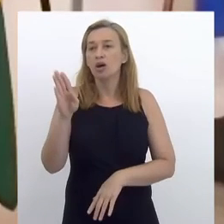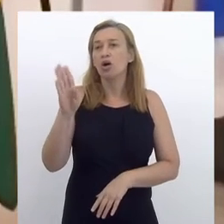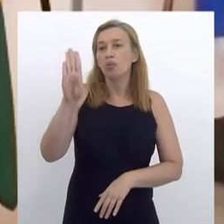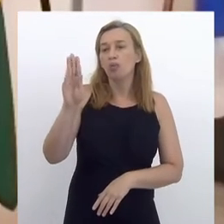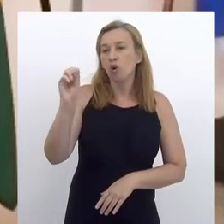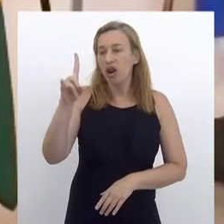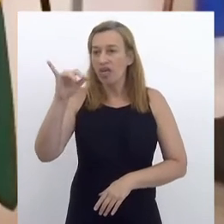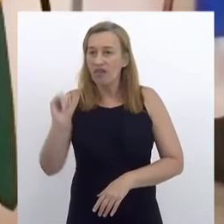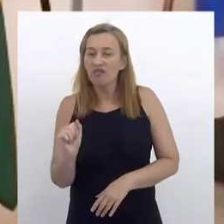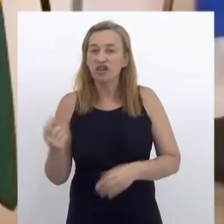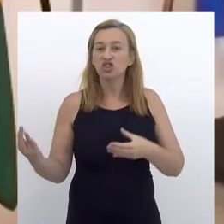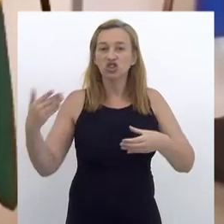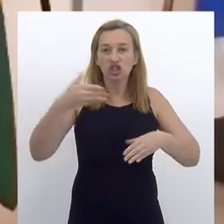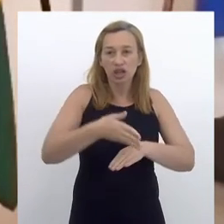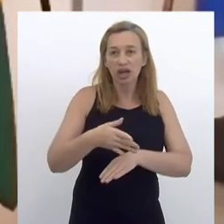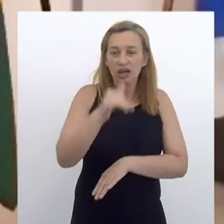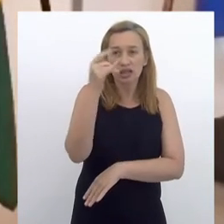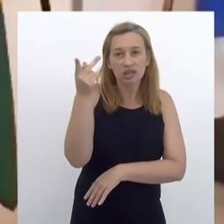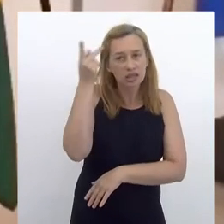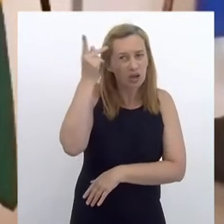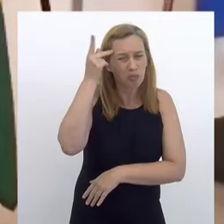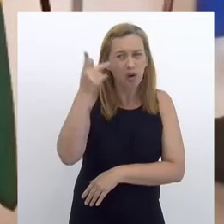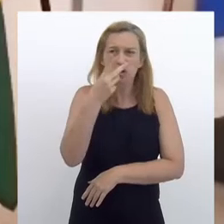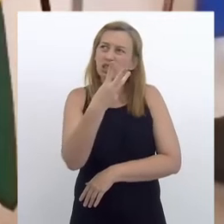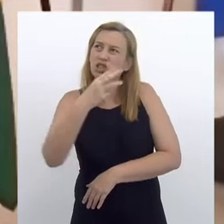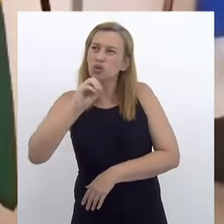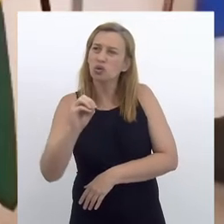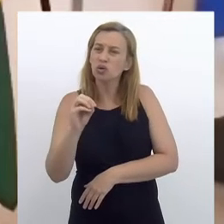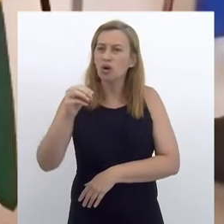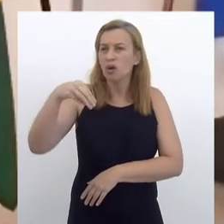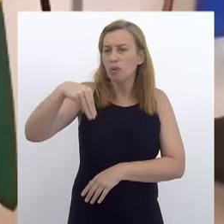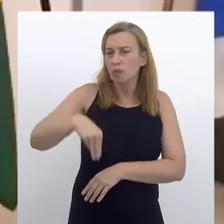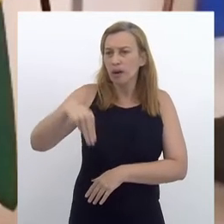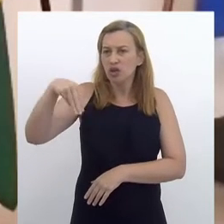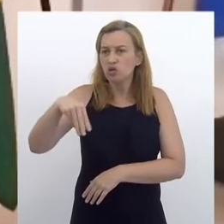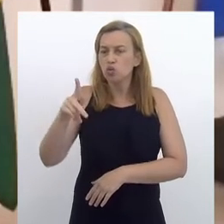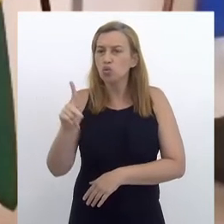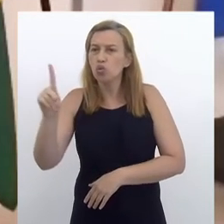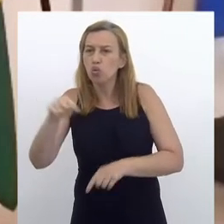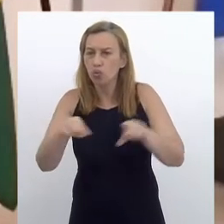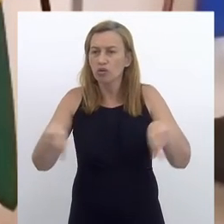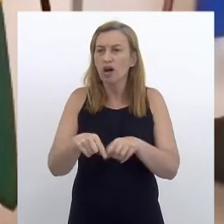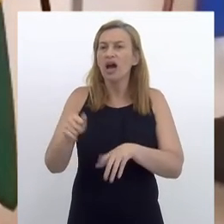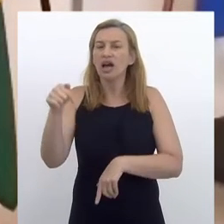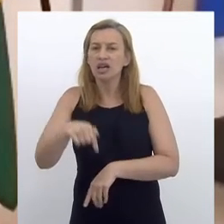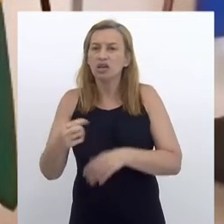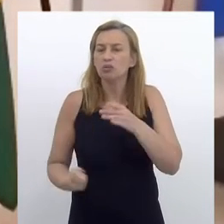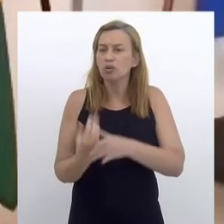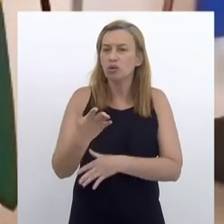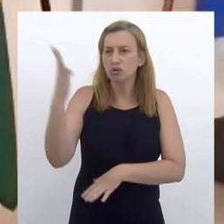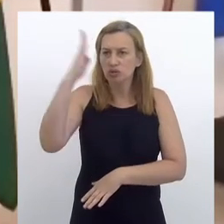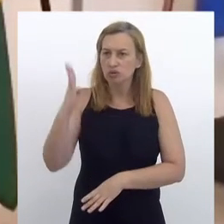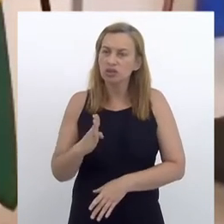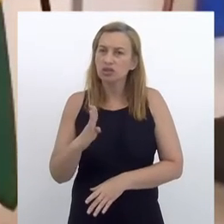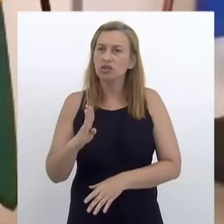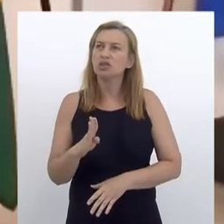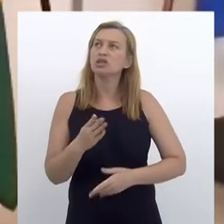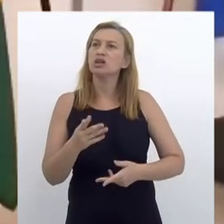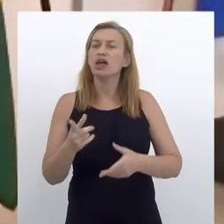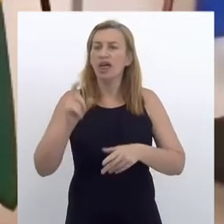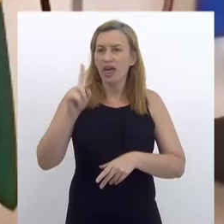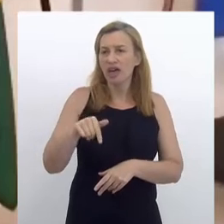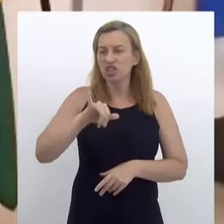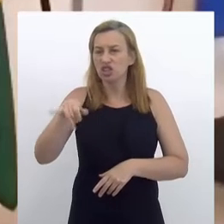subsidiado, para trazer gás para São Paulo. Era cerca de 38 milhões de metros cúbicos. Muito do gás aqui produzido, hoje ele é